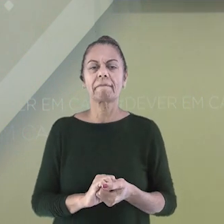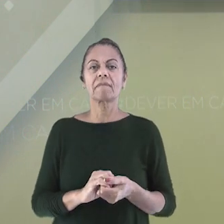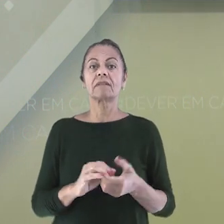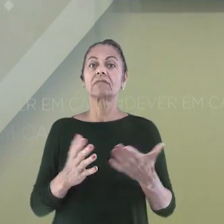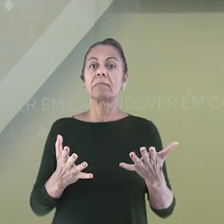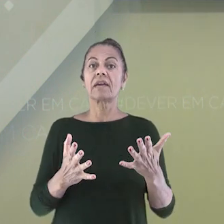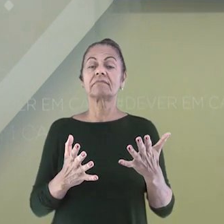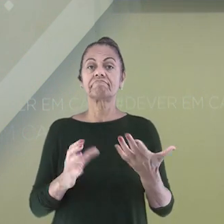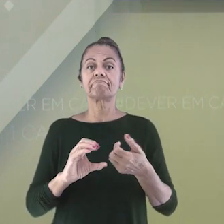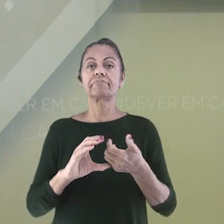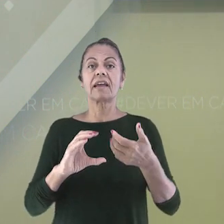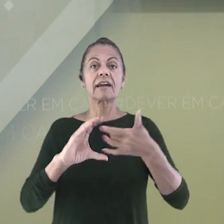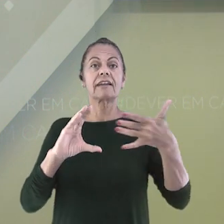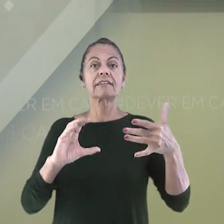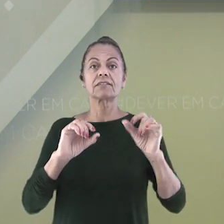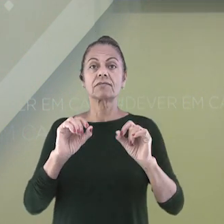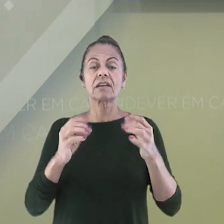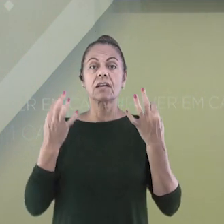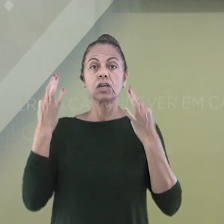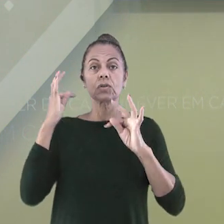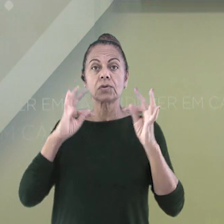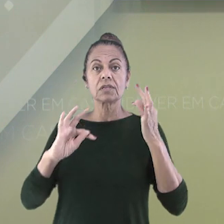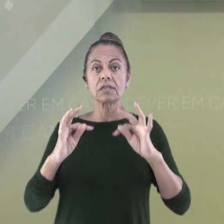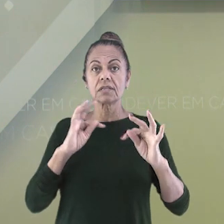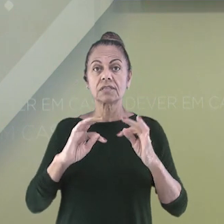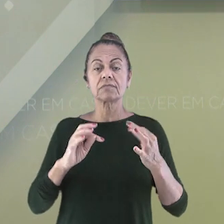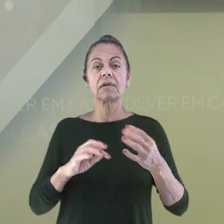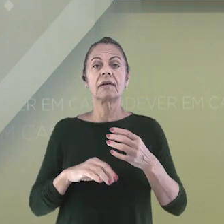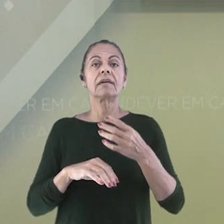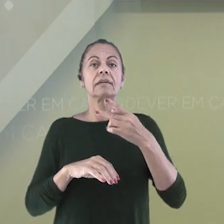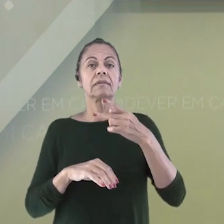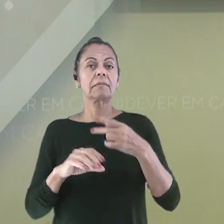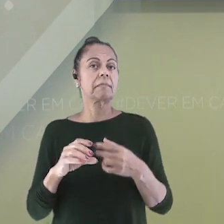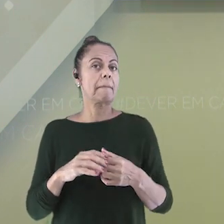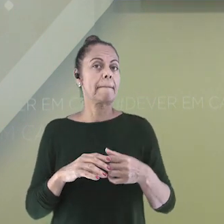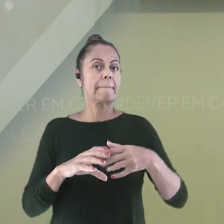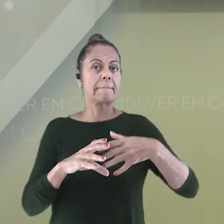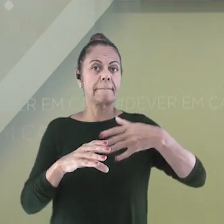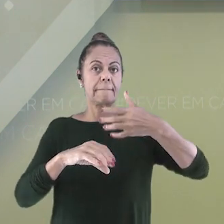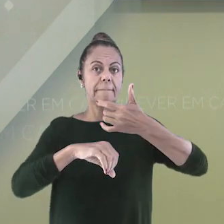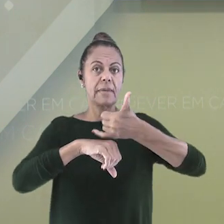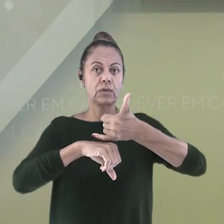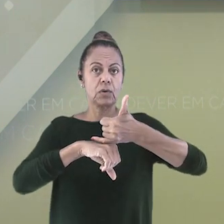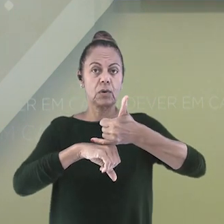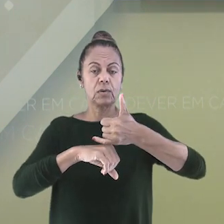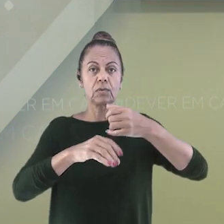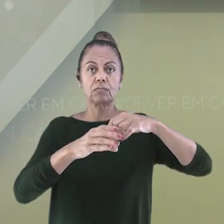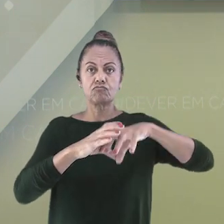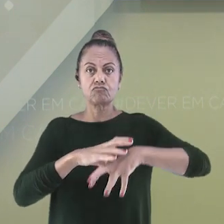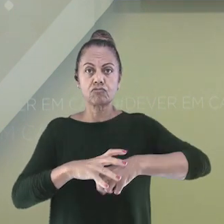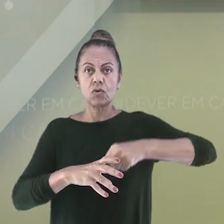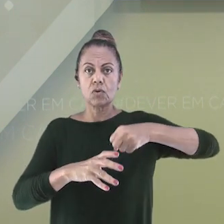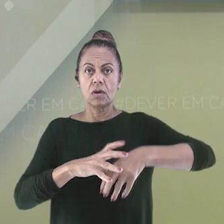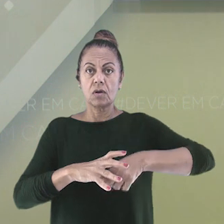e produção de petróleo. Observe aqui no mapa os estados que compõem a região nordeste. Nós temos a